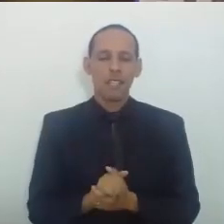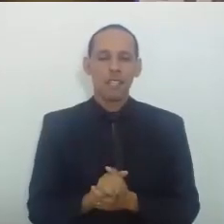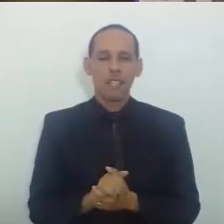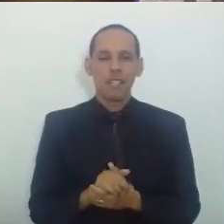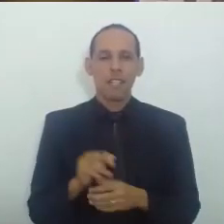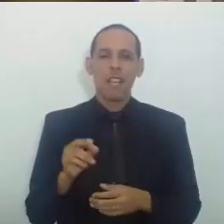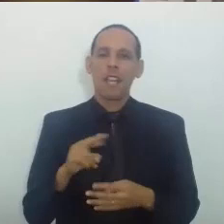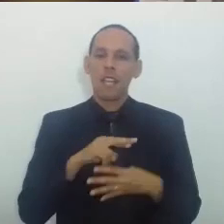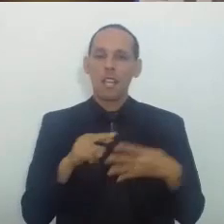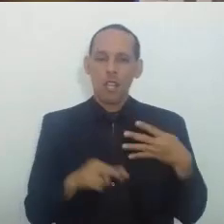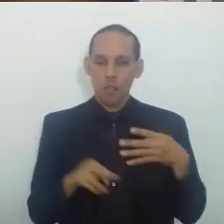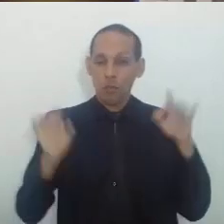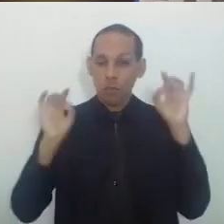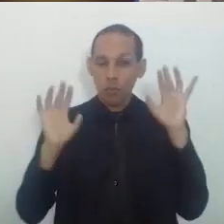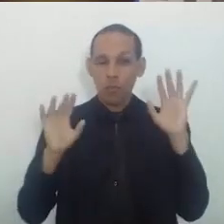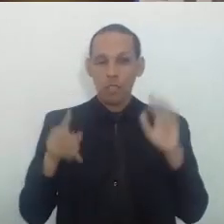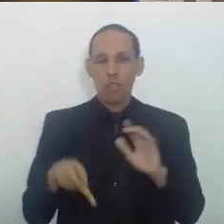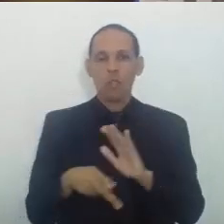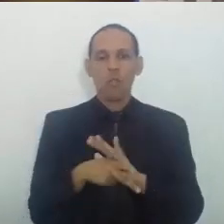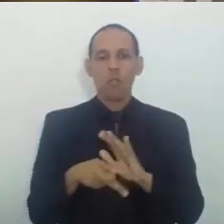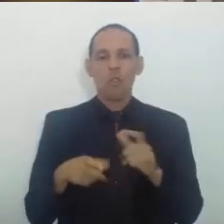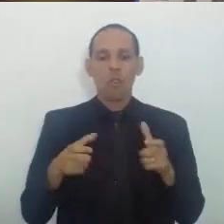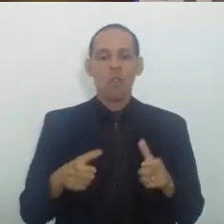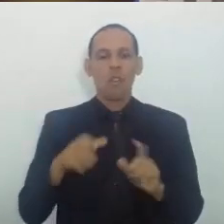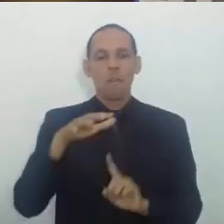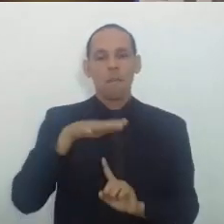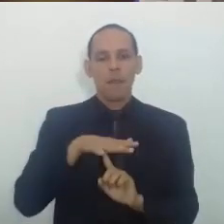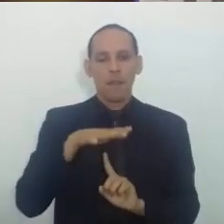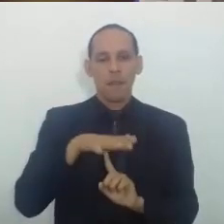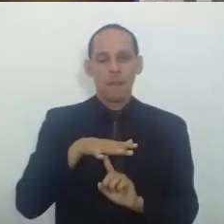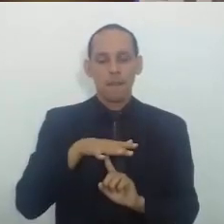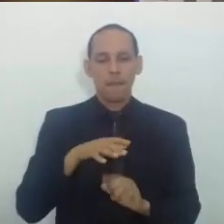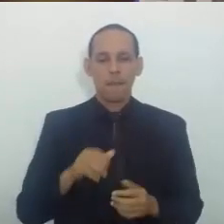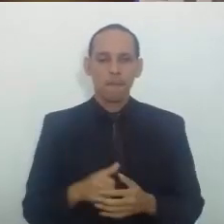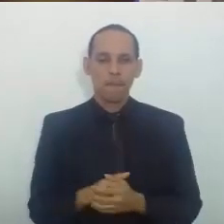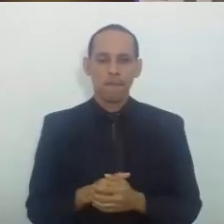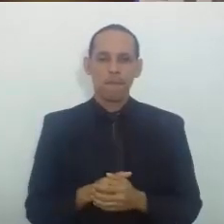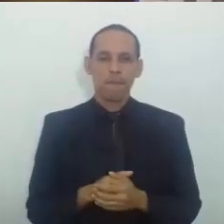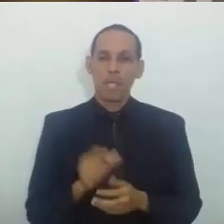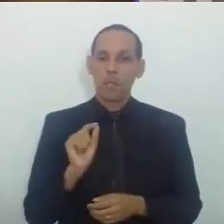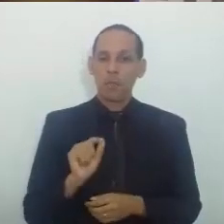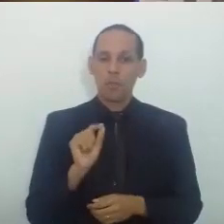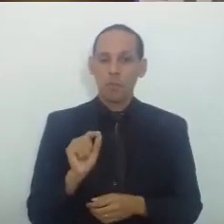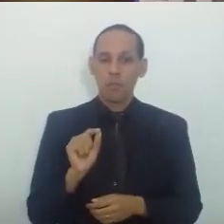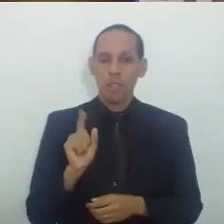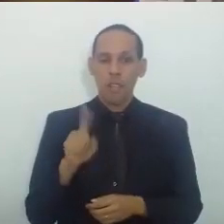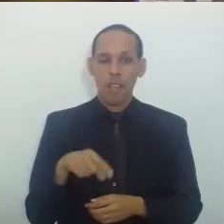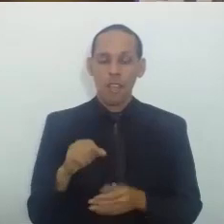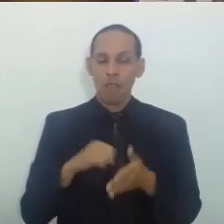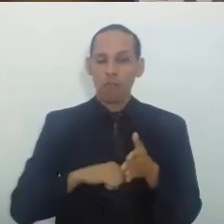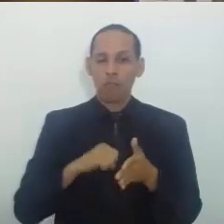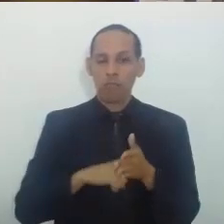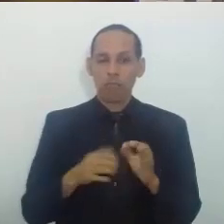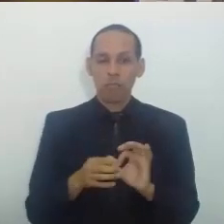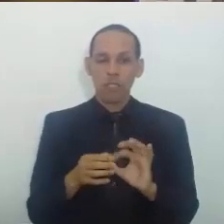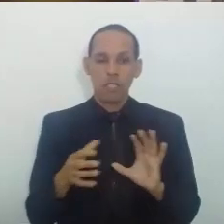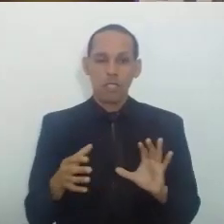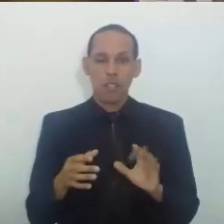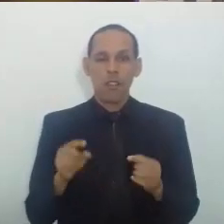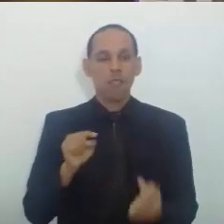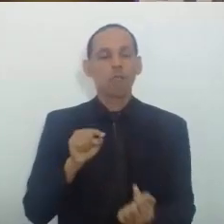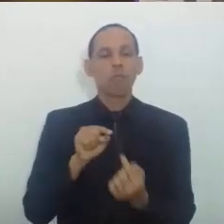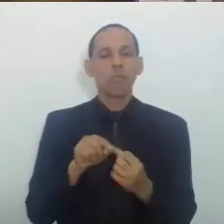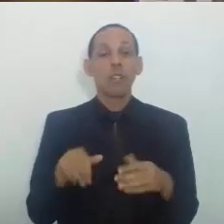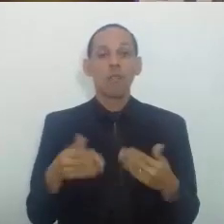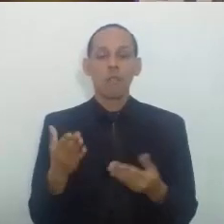Paraná E digo que som-se a isto Ademais que o pleito de habilitação Foi formulado quando o já se